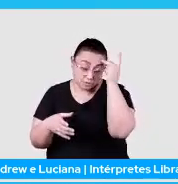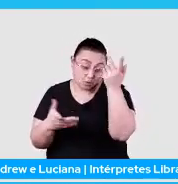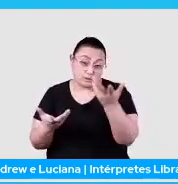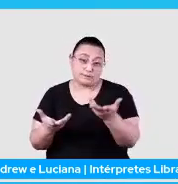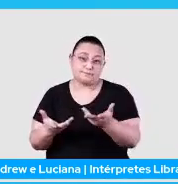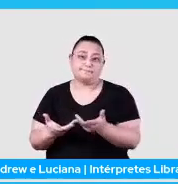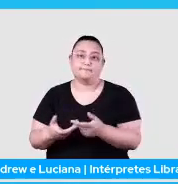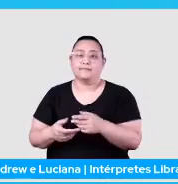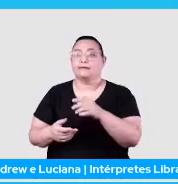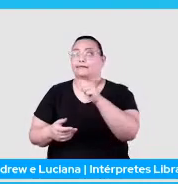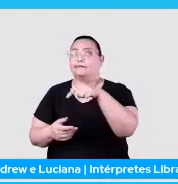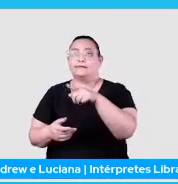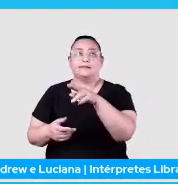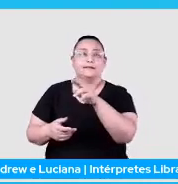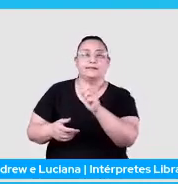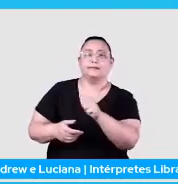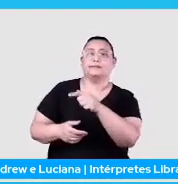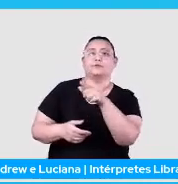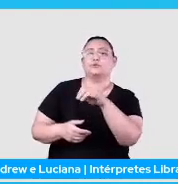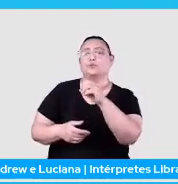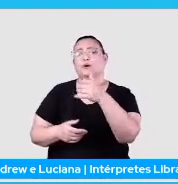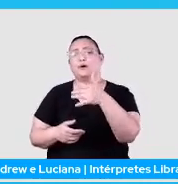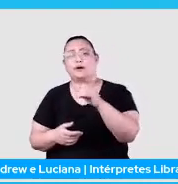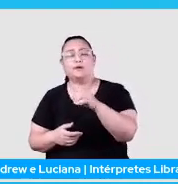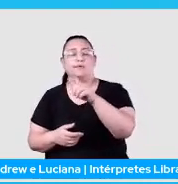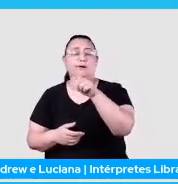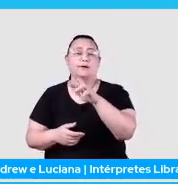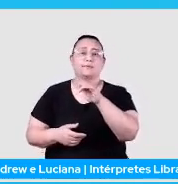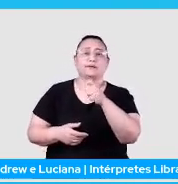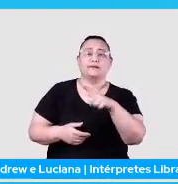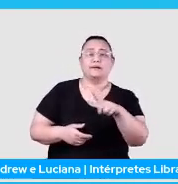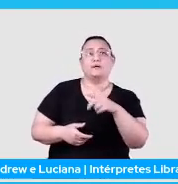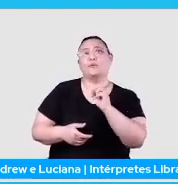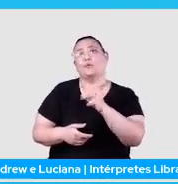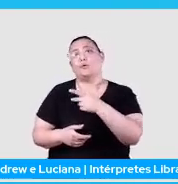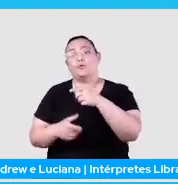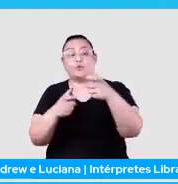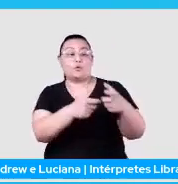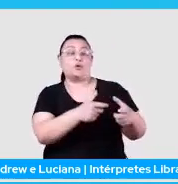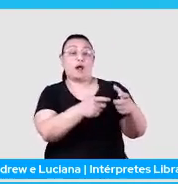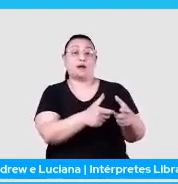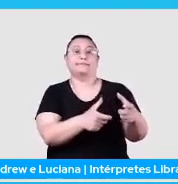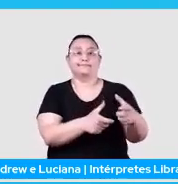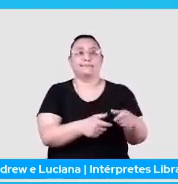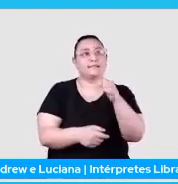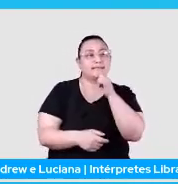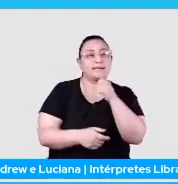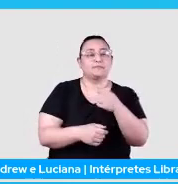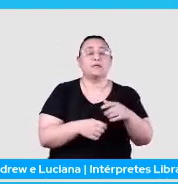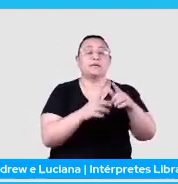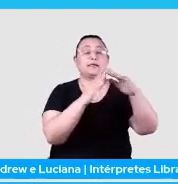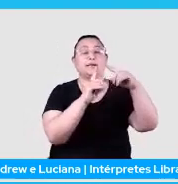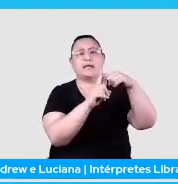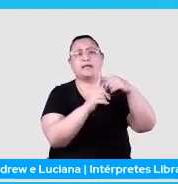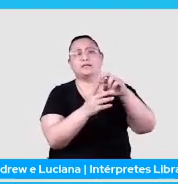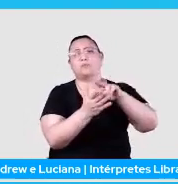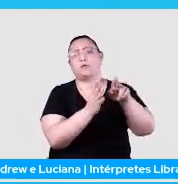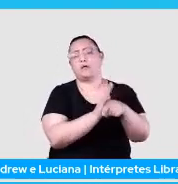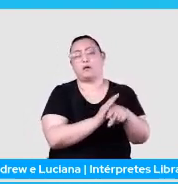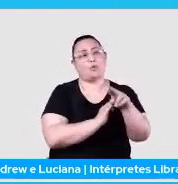como, sei lá, Andresa, João, Gabriel, ou então nomes de locais, né, que seja, sei lá, uma igreja ou até o nome de uma rua.